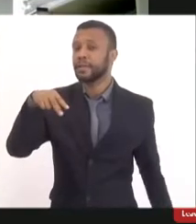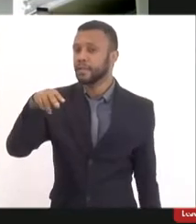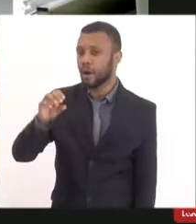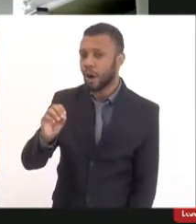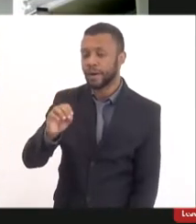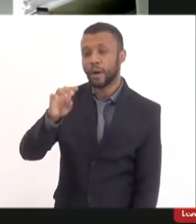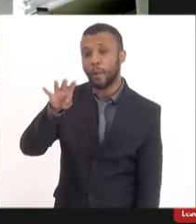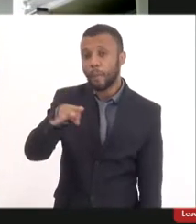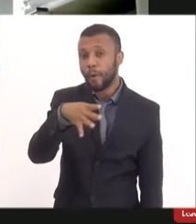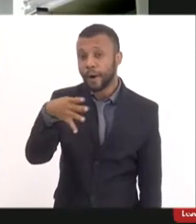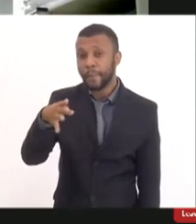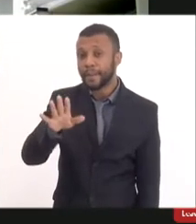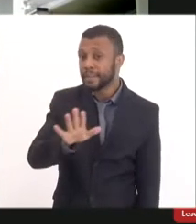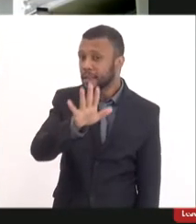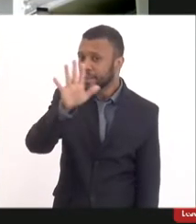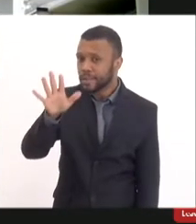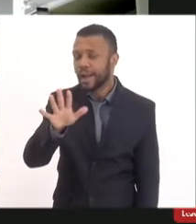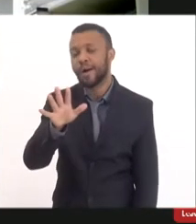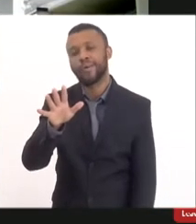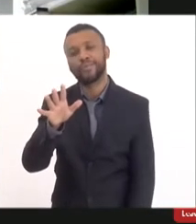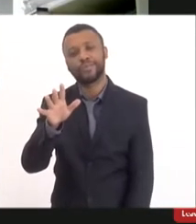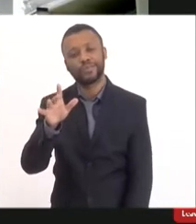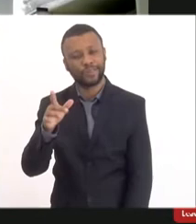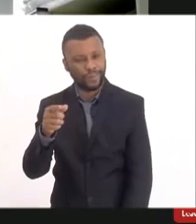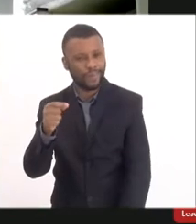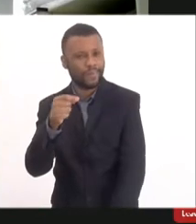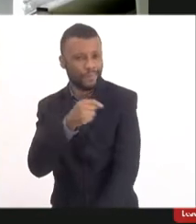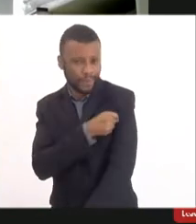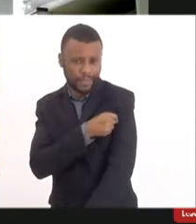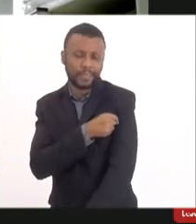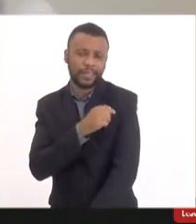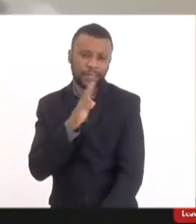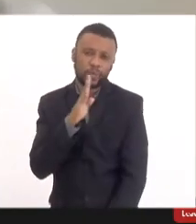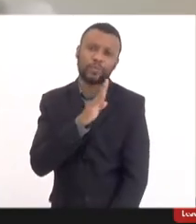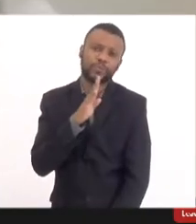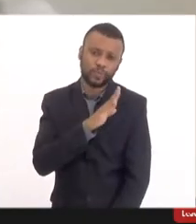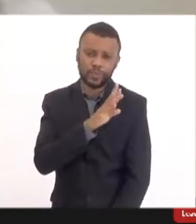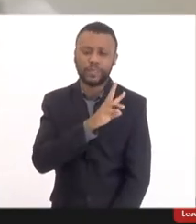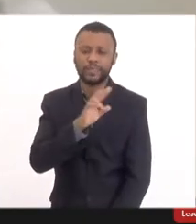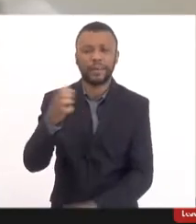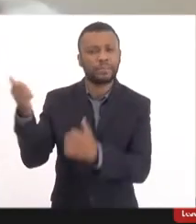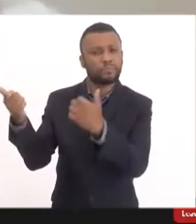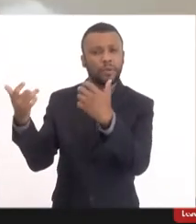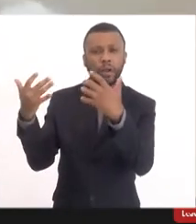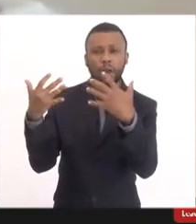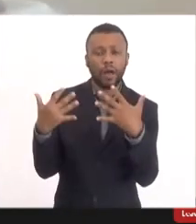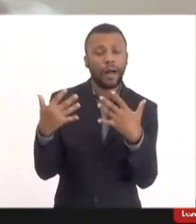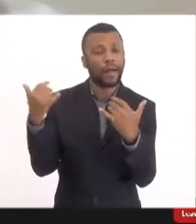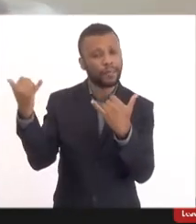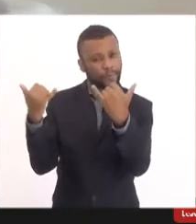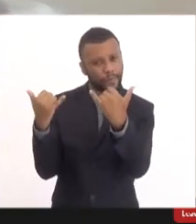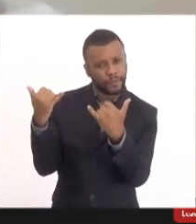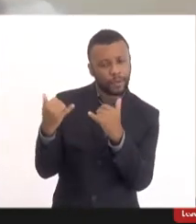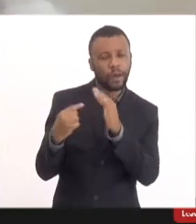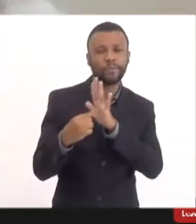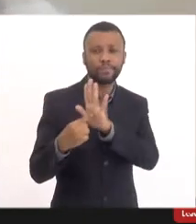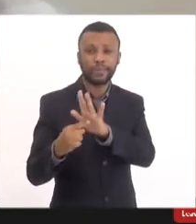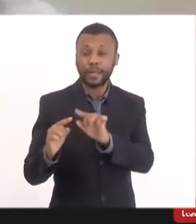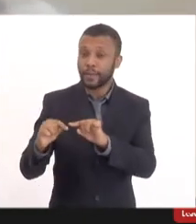comitê do CETAI. Ele vai dar os dados e depois a gente abre para o questionamento que for